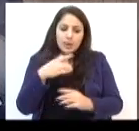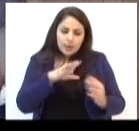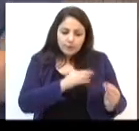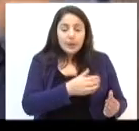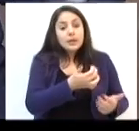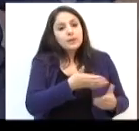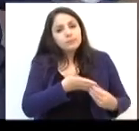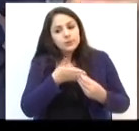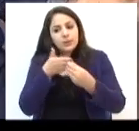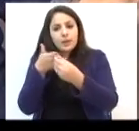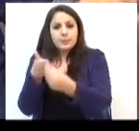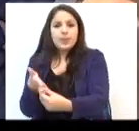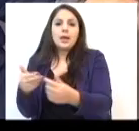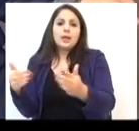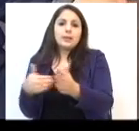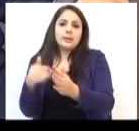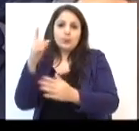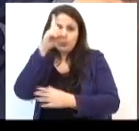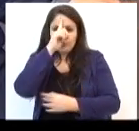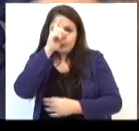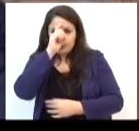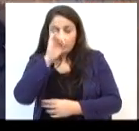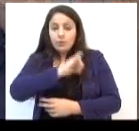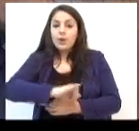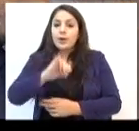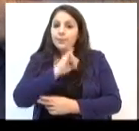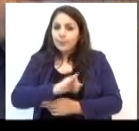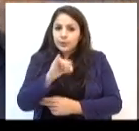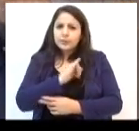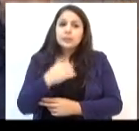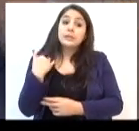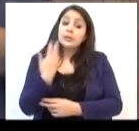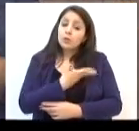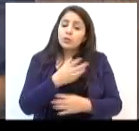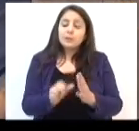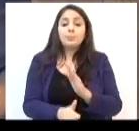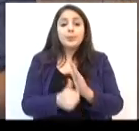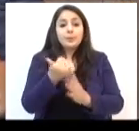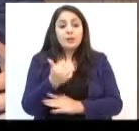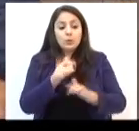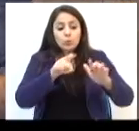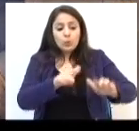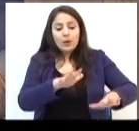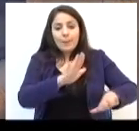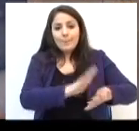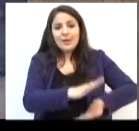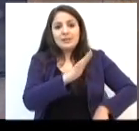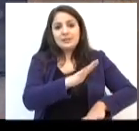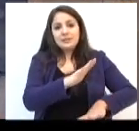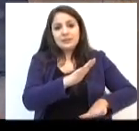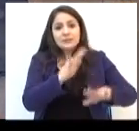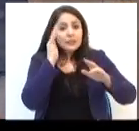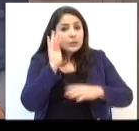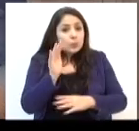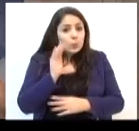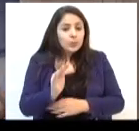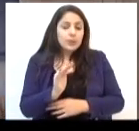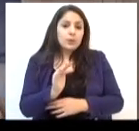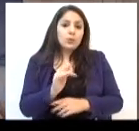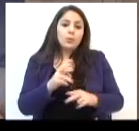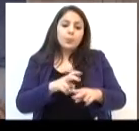não vai tratar ali, aí ele vai encaminhar para o hospital. Então, é fundamental que a gente passe pelo respeito e esse